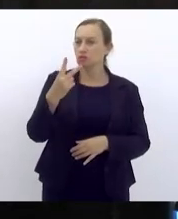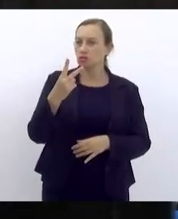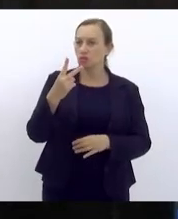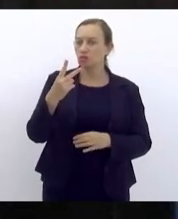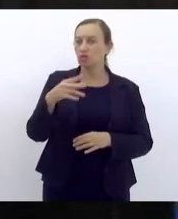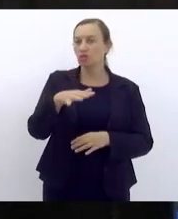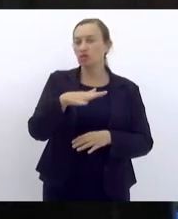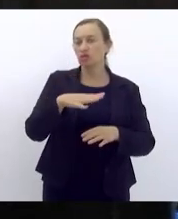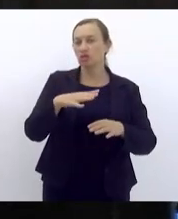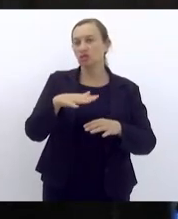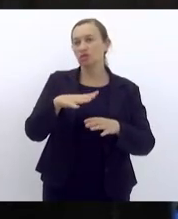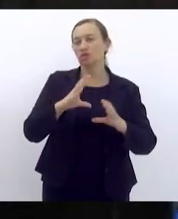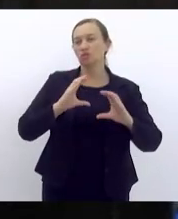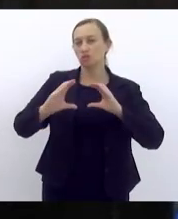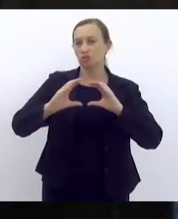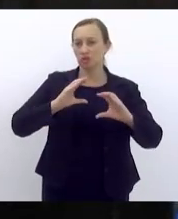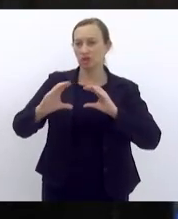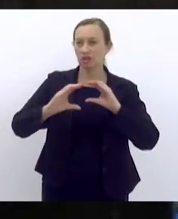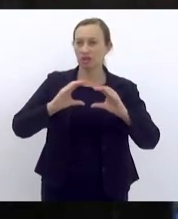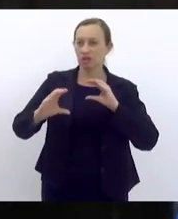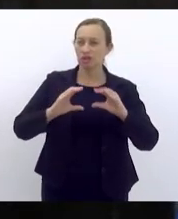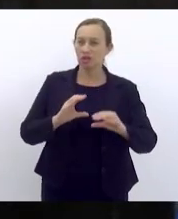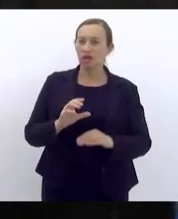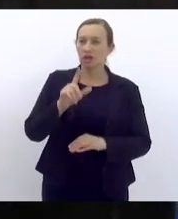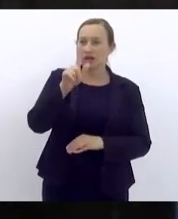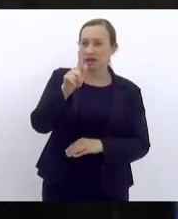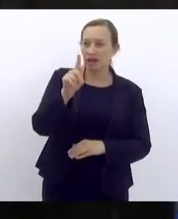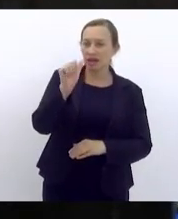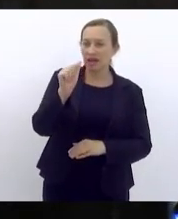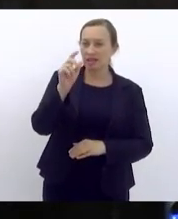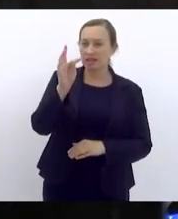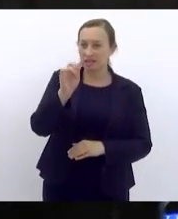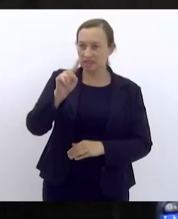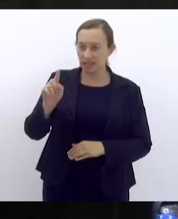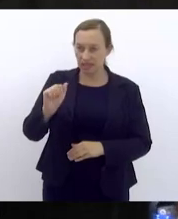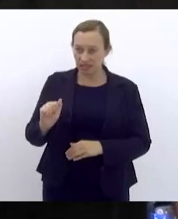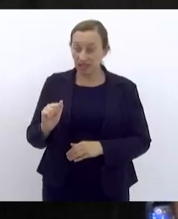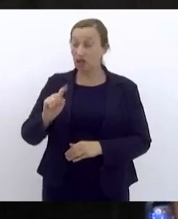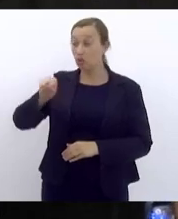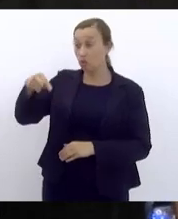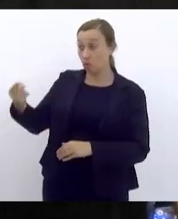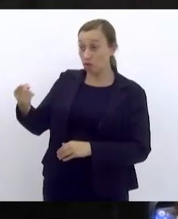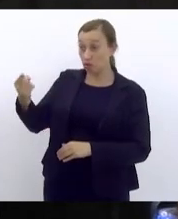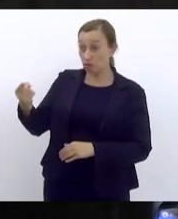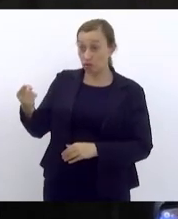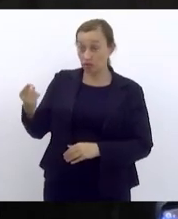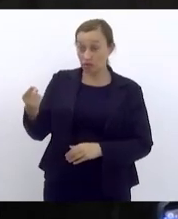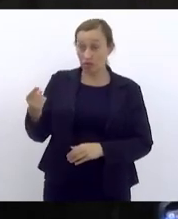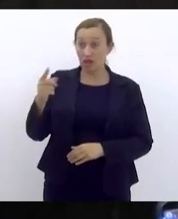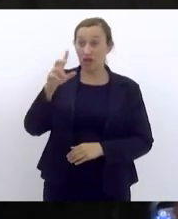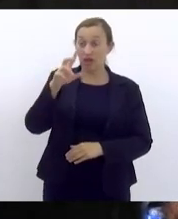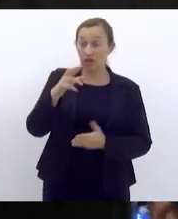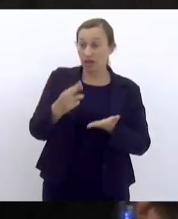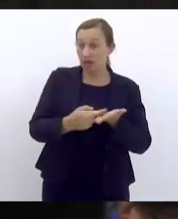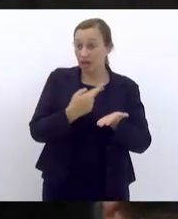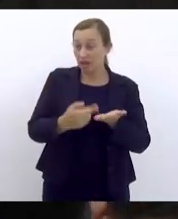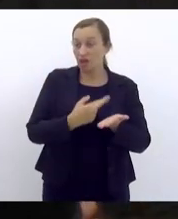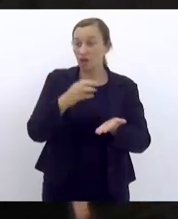de comunicação um é a Gazeta do Povo e o outro é a revista